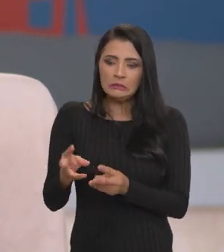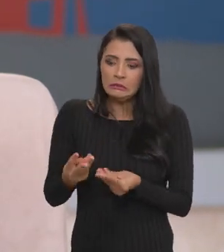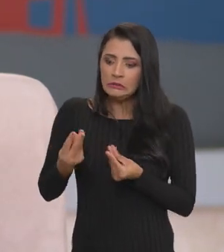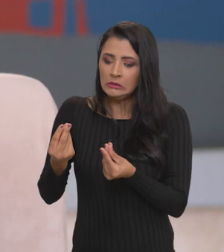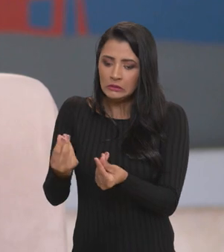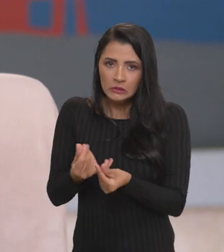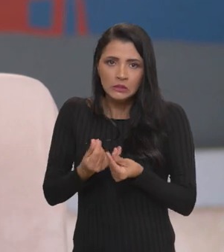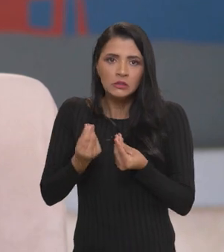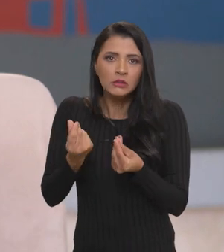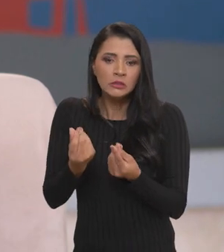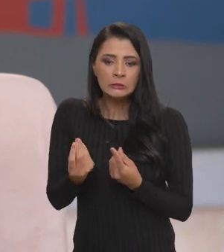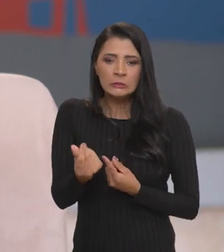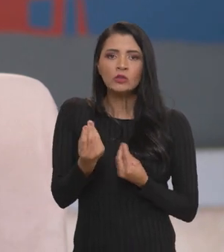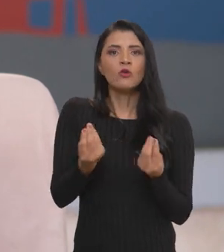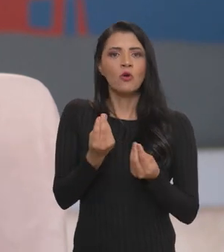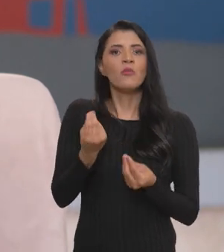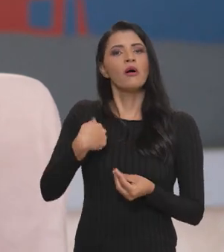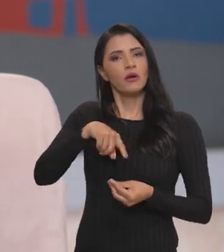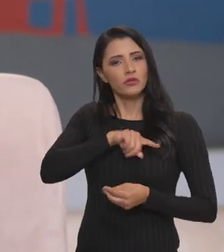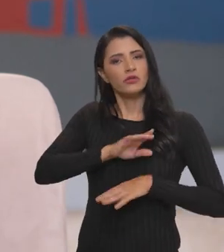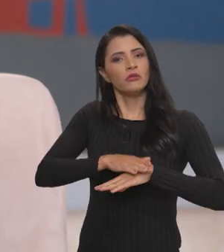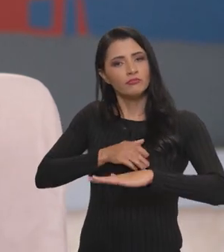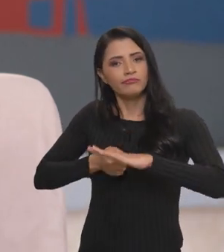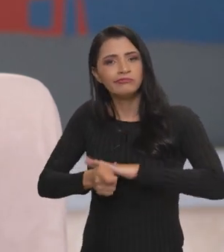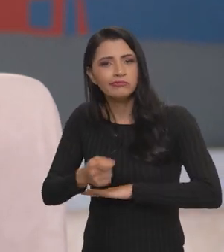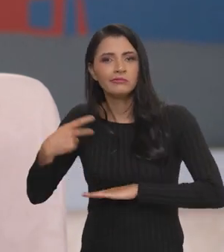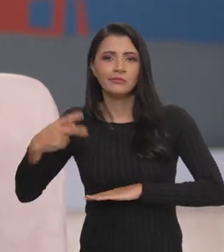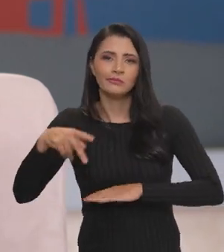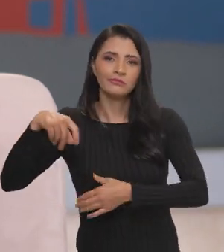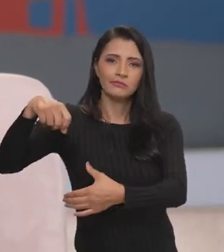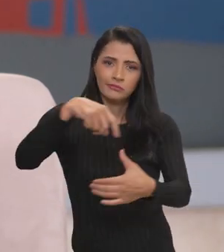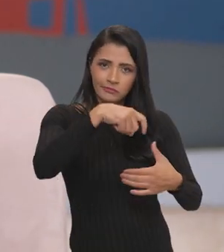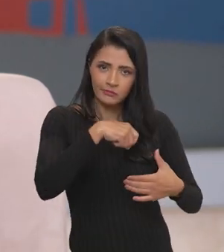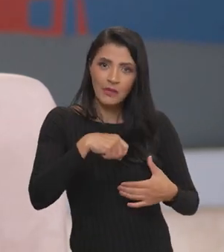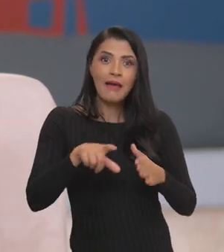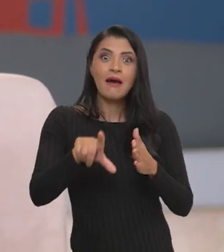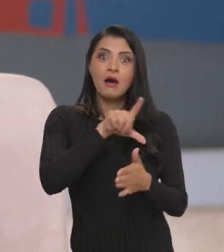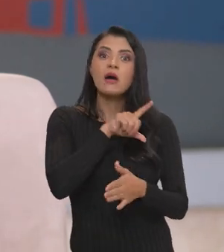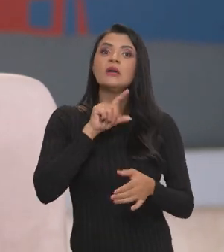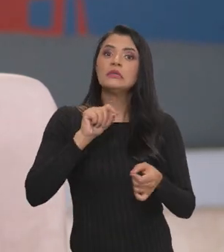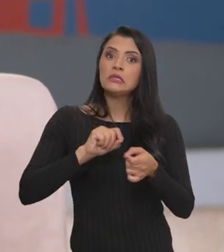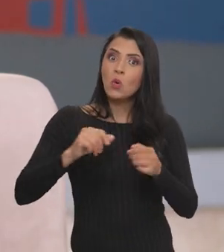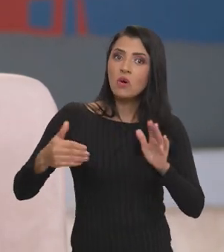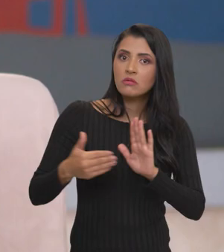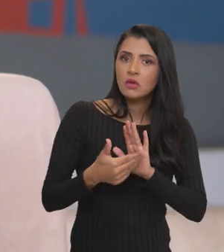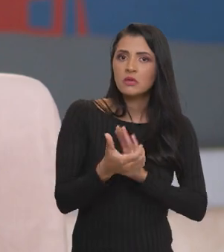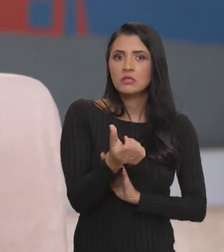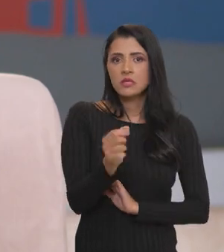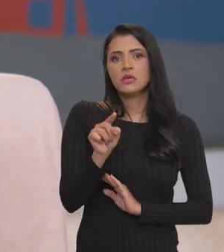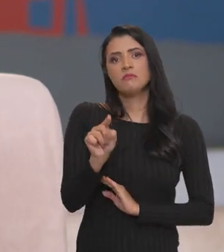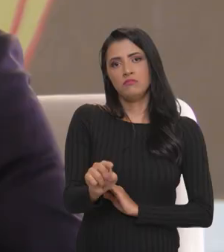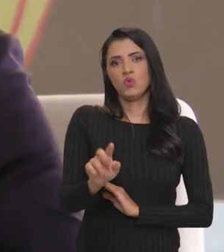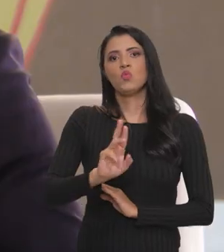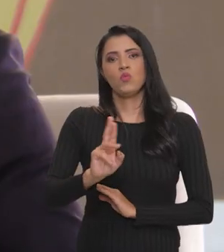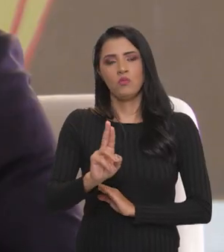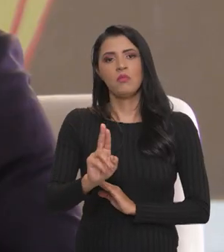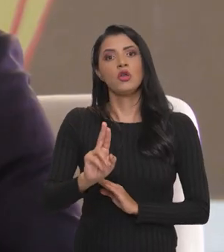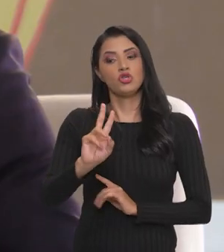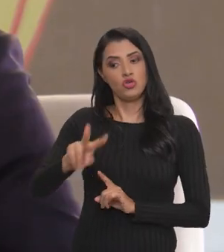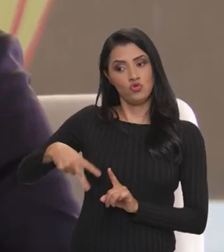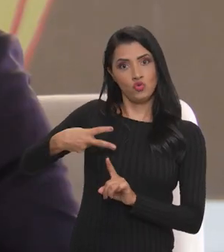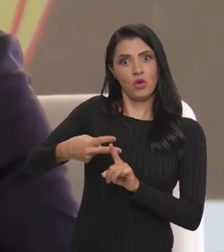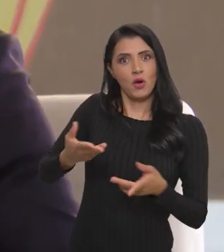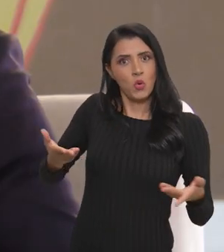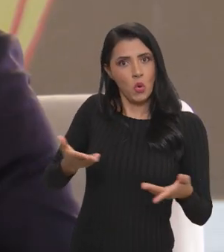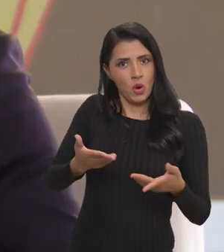situação de vulnerabilidade. E aí, gente vai financiar a produção dela. Antes, também, esse financiamento era só de até 6 mil reais. O que a gente